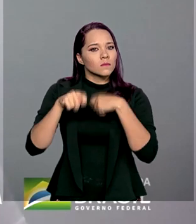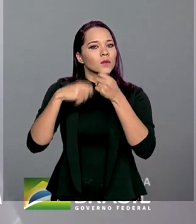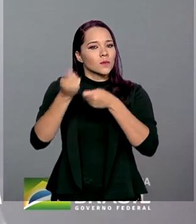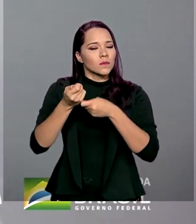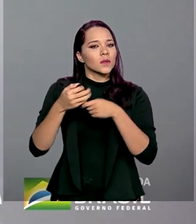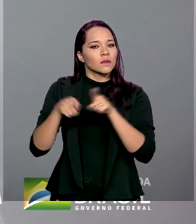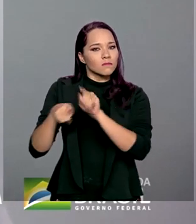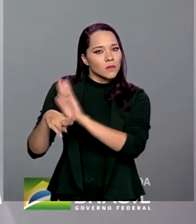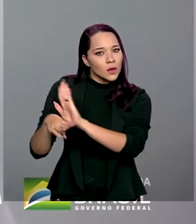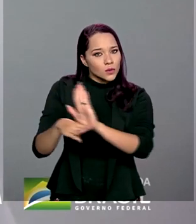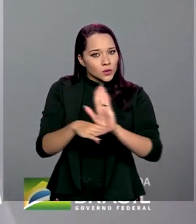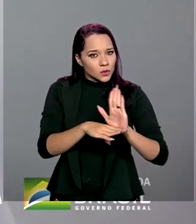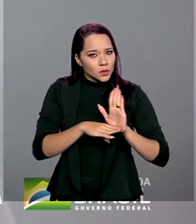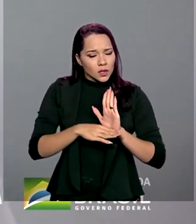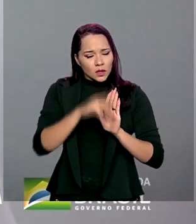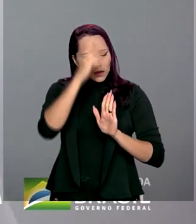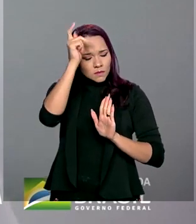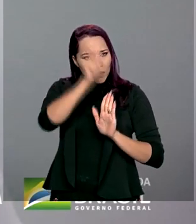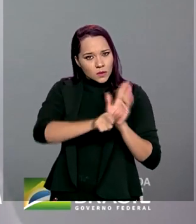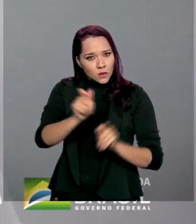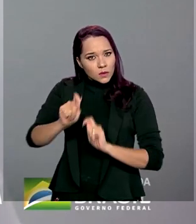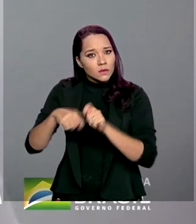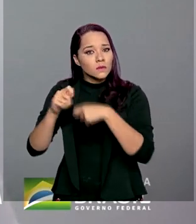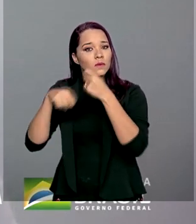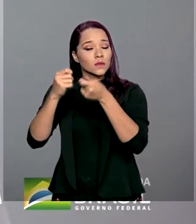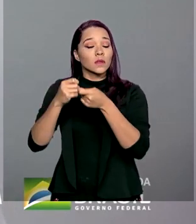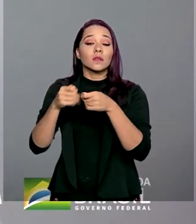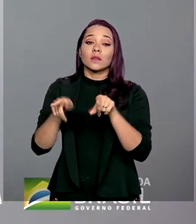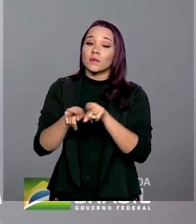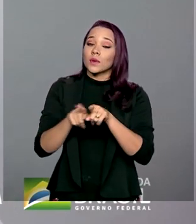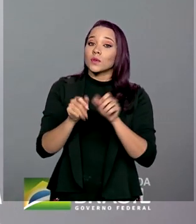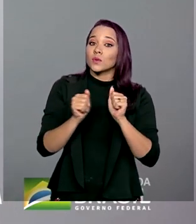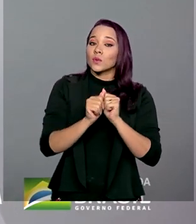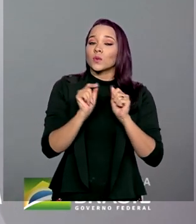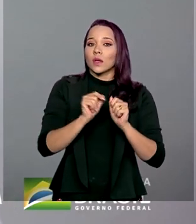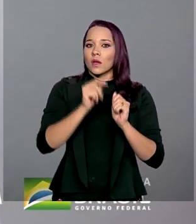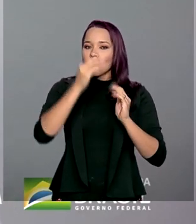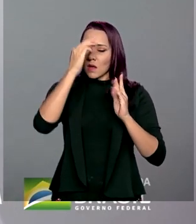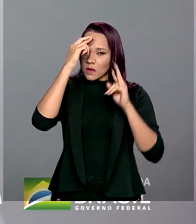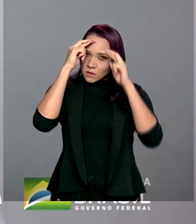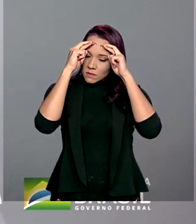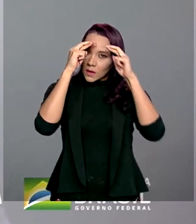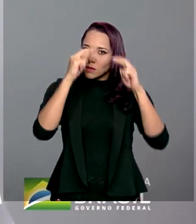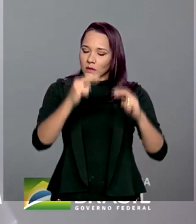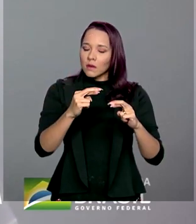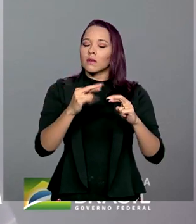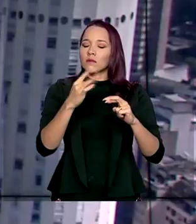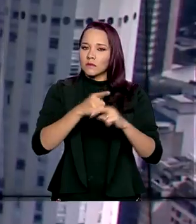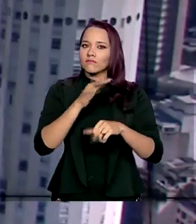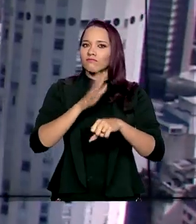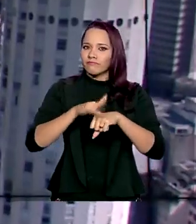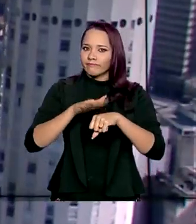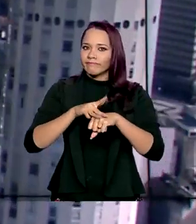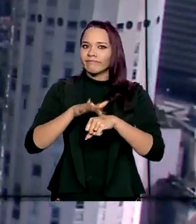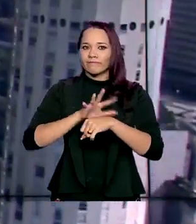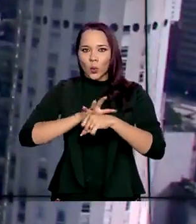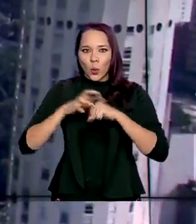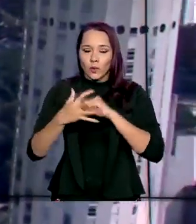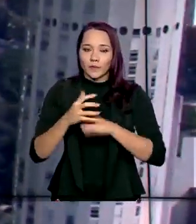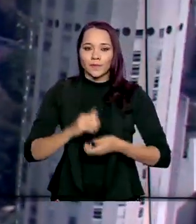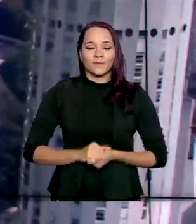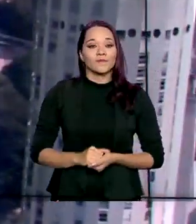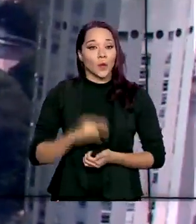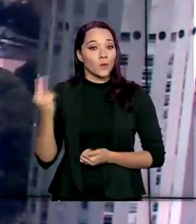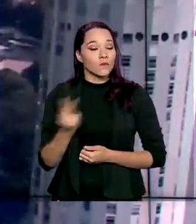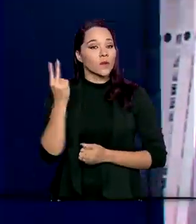ajudando economicamente as pessoas e ao mesmo tempo respeitando a questão da pandemia. O